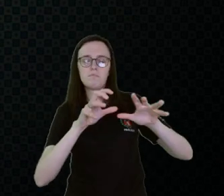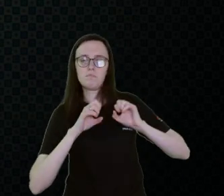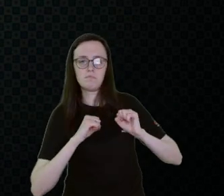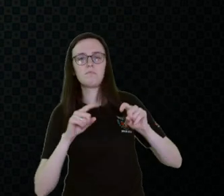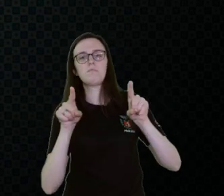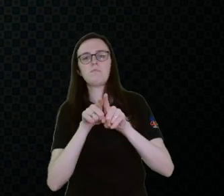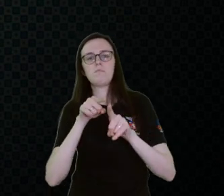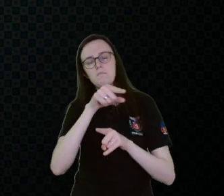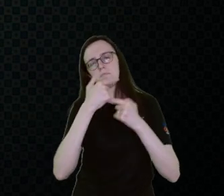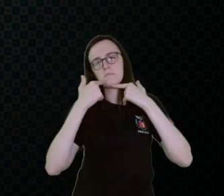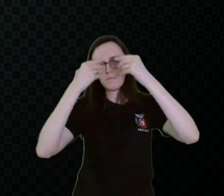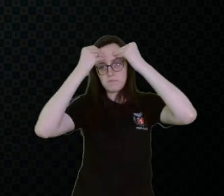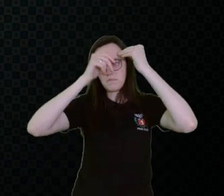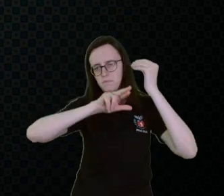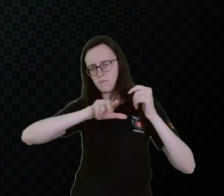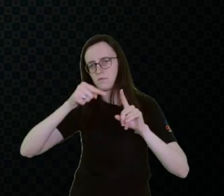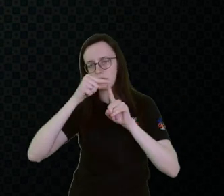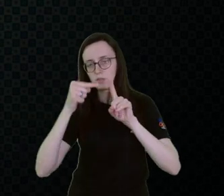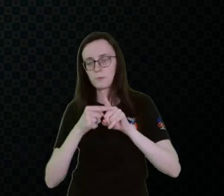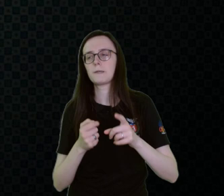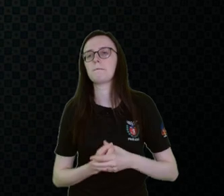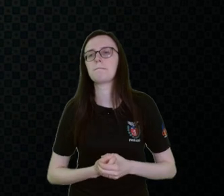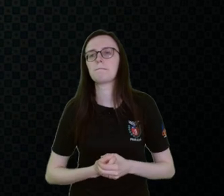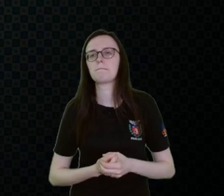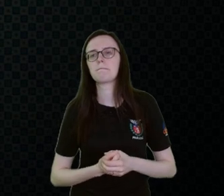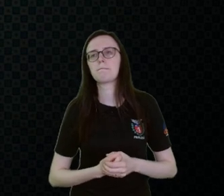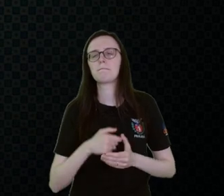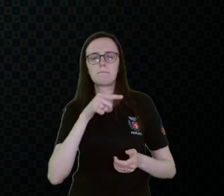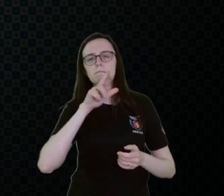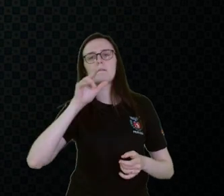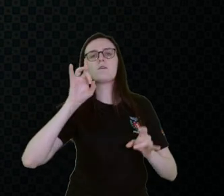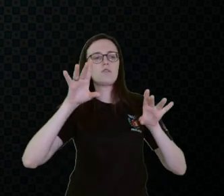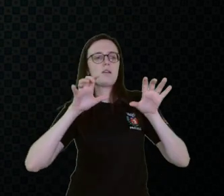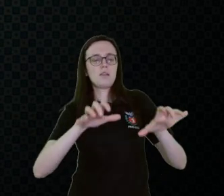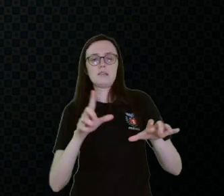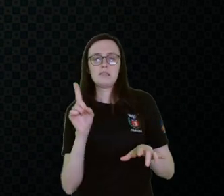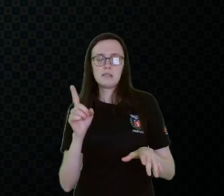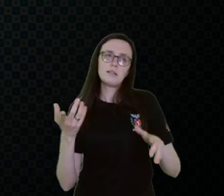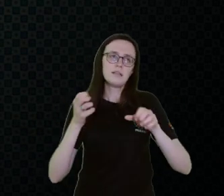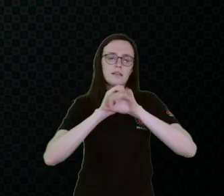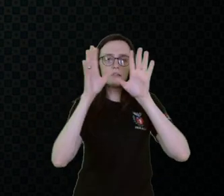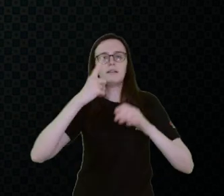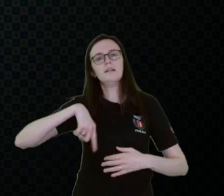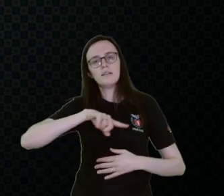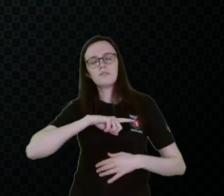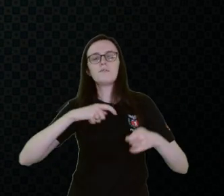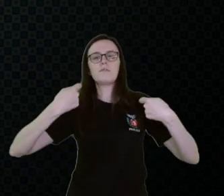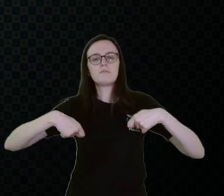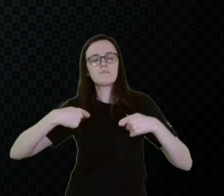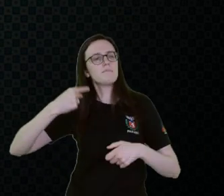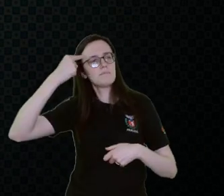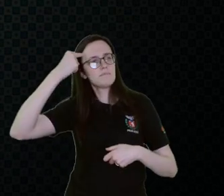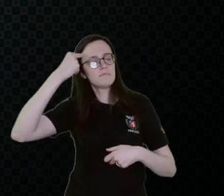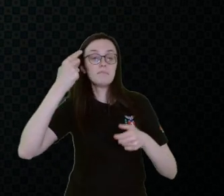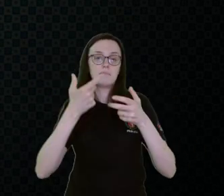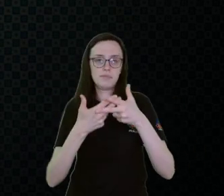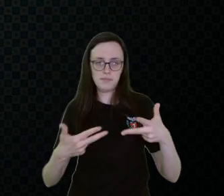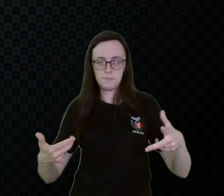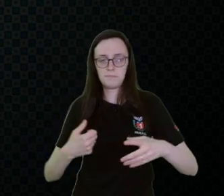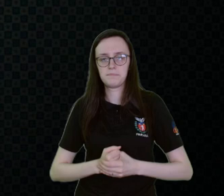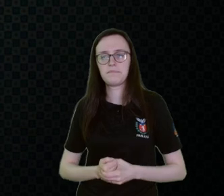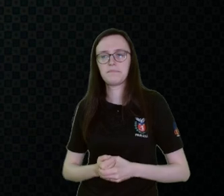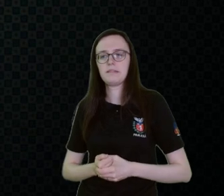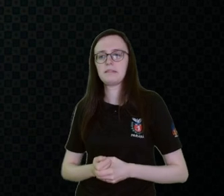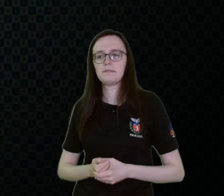essa linguagem. Então, ela não está mais necessita à humidade. Claro que a gente precisa pensar em algumas coisas.